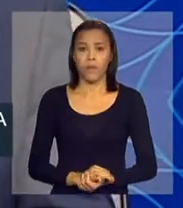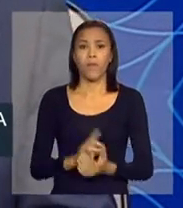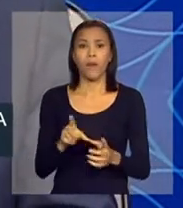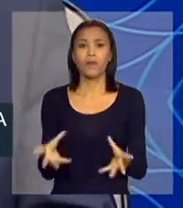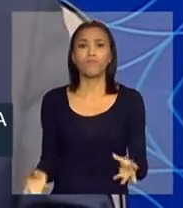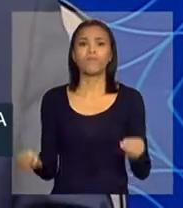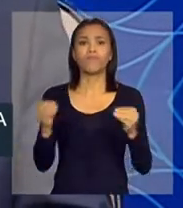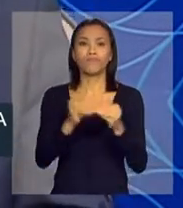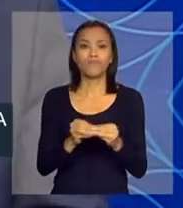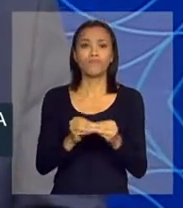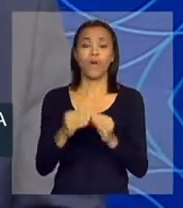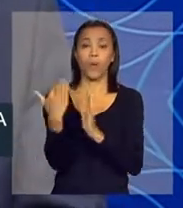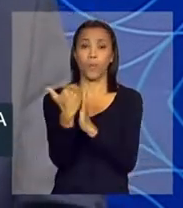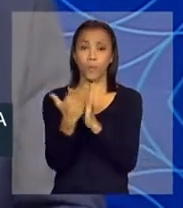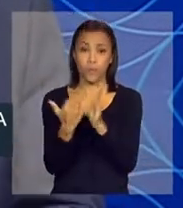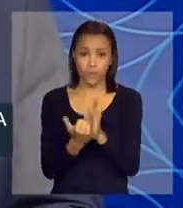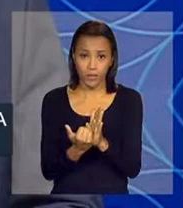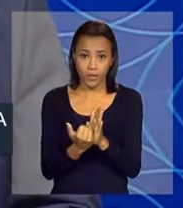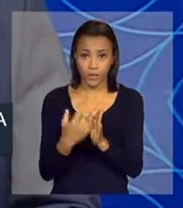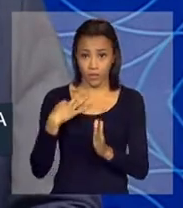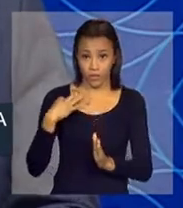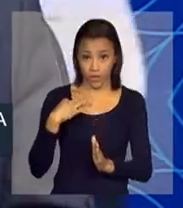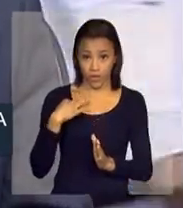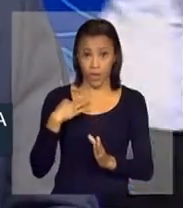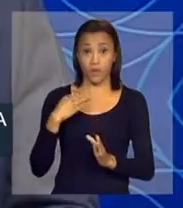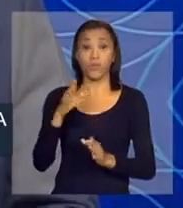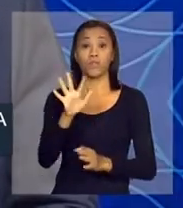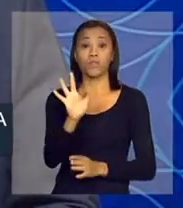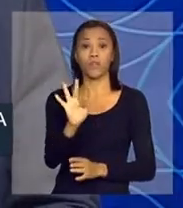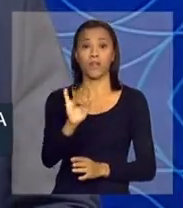programa de voluntariado da FIFA,